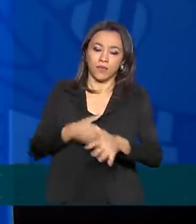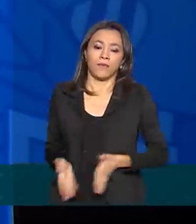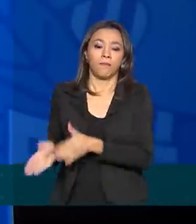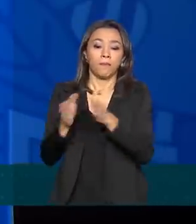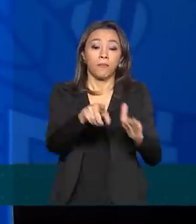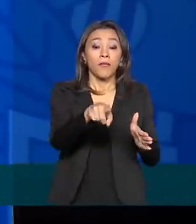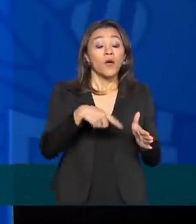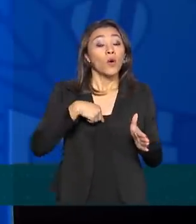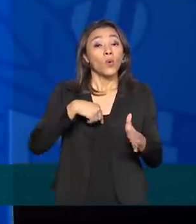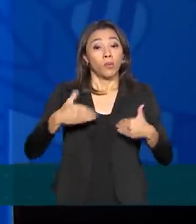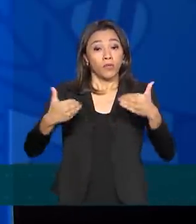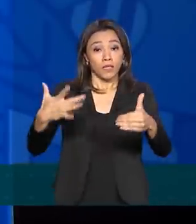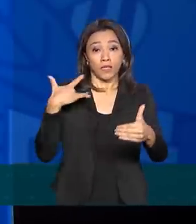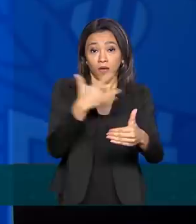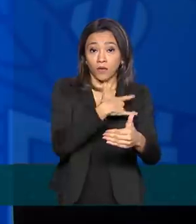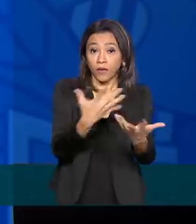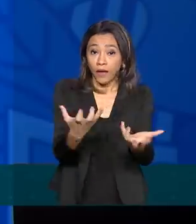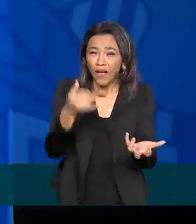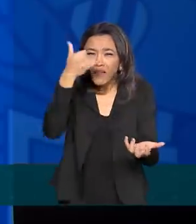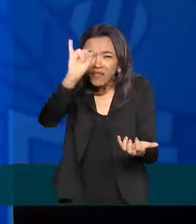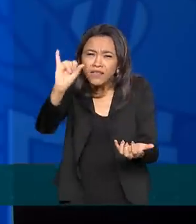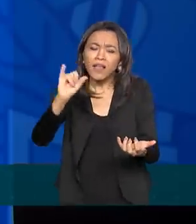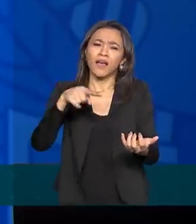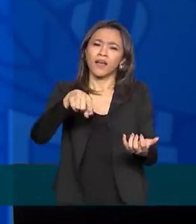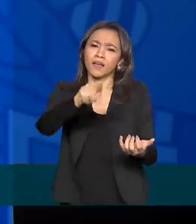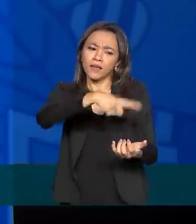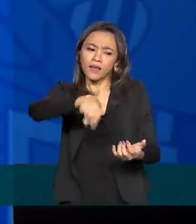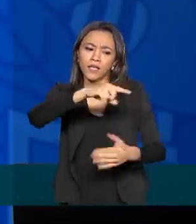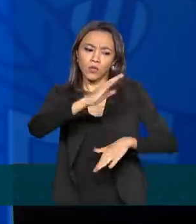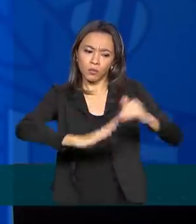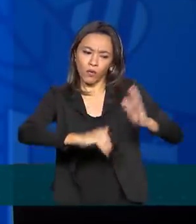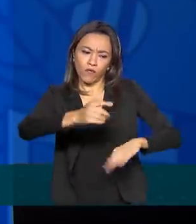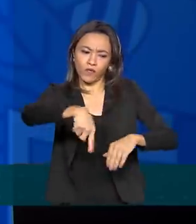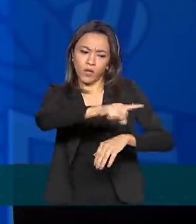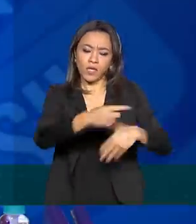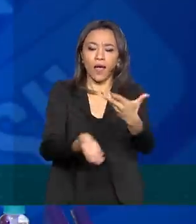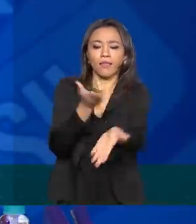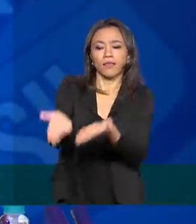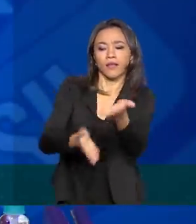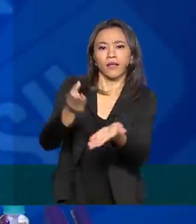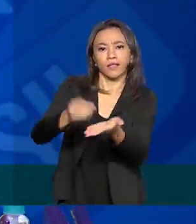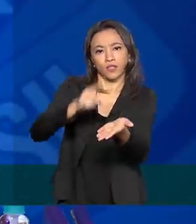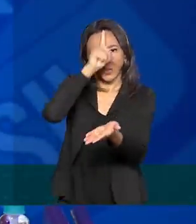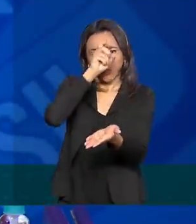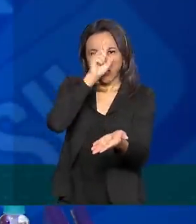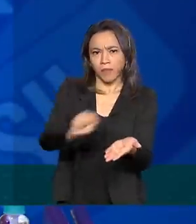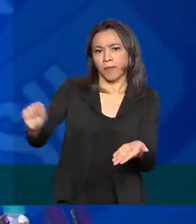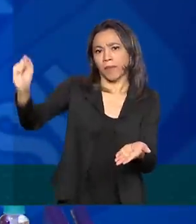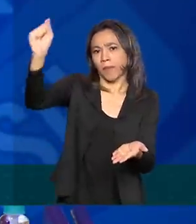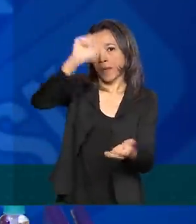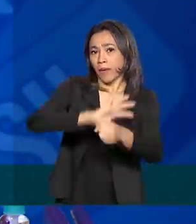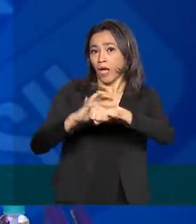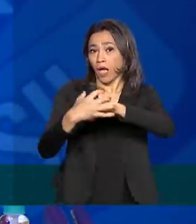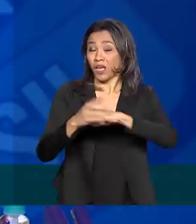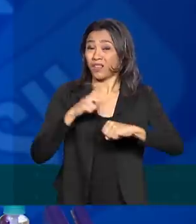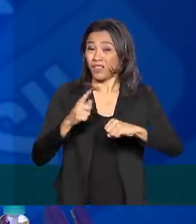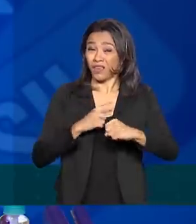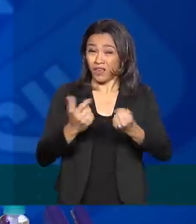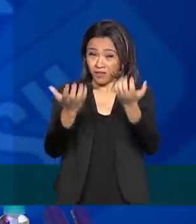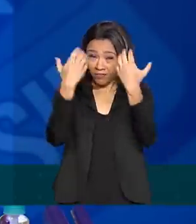é evitar que profissionais de saúde que fazem o atendimento direto aos doentes por Covid-19 desenvolvam